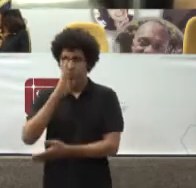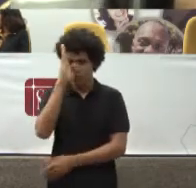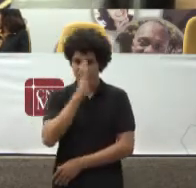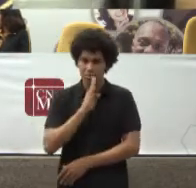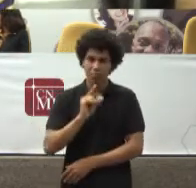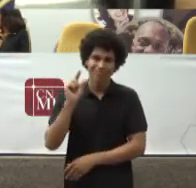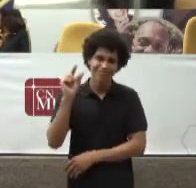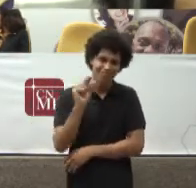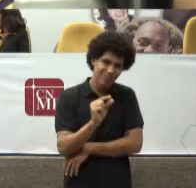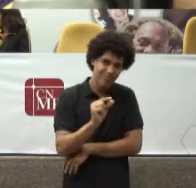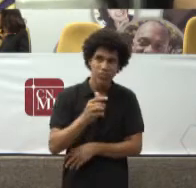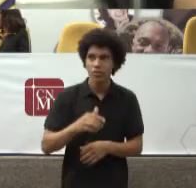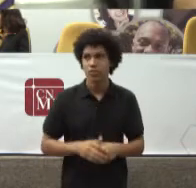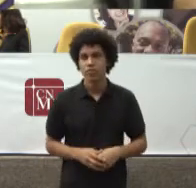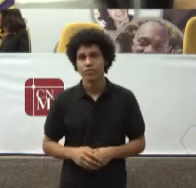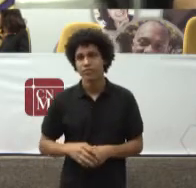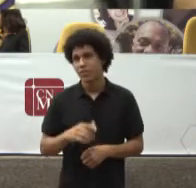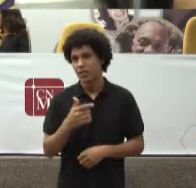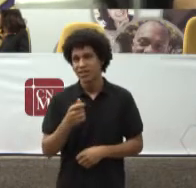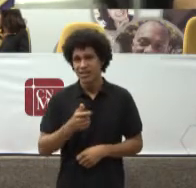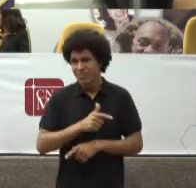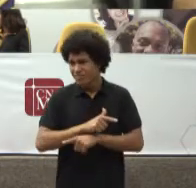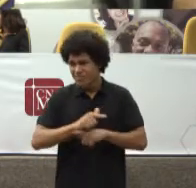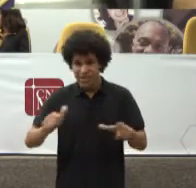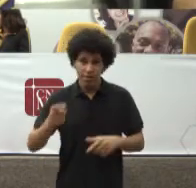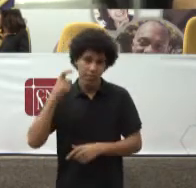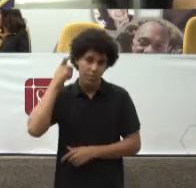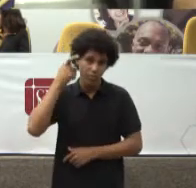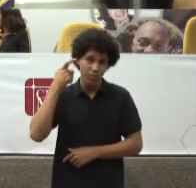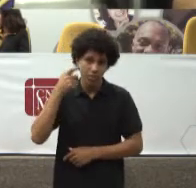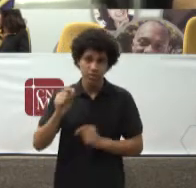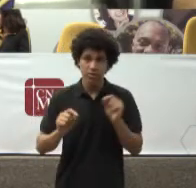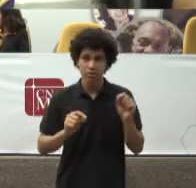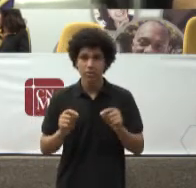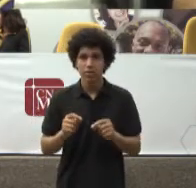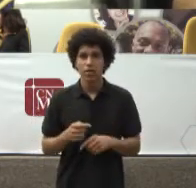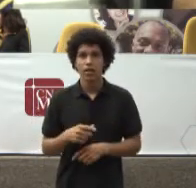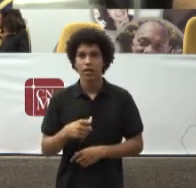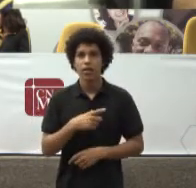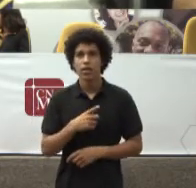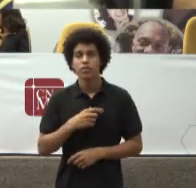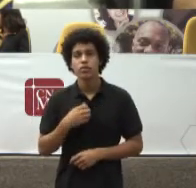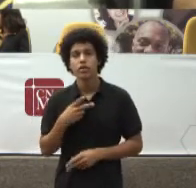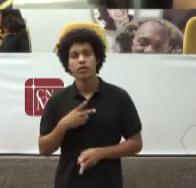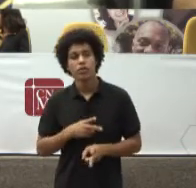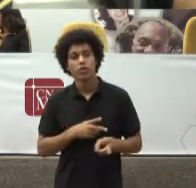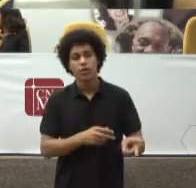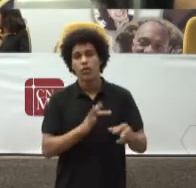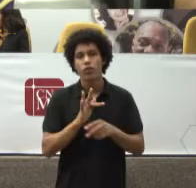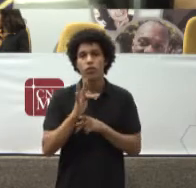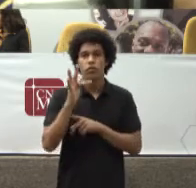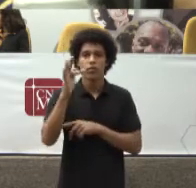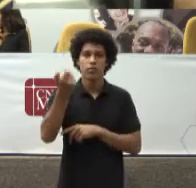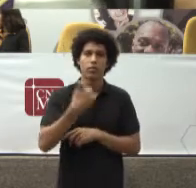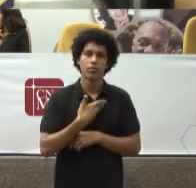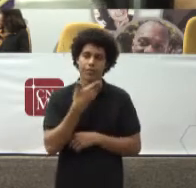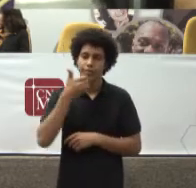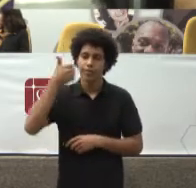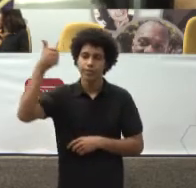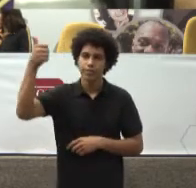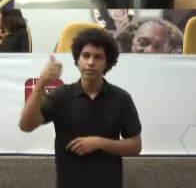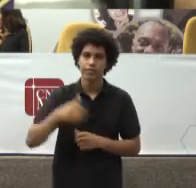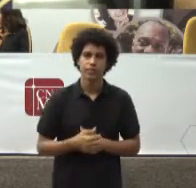Sem essa preocupação O que nós teremos Seremos O adiamento De um problema Que cada vez mais